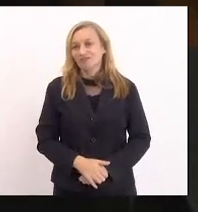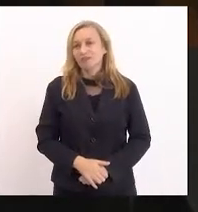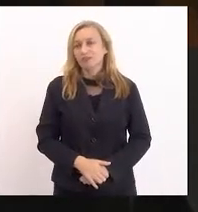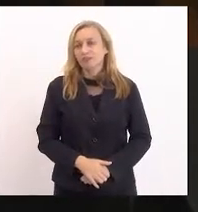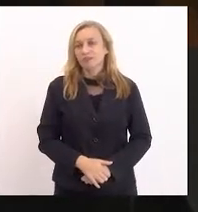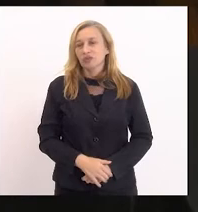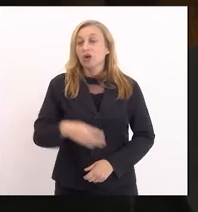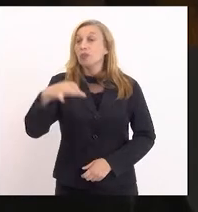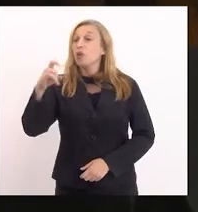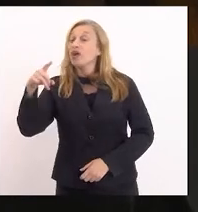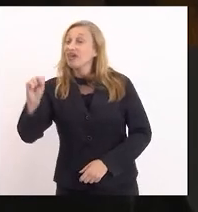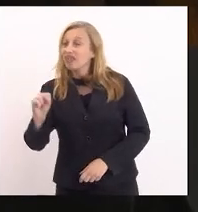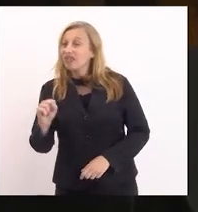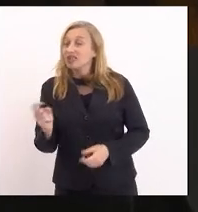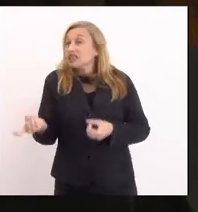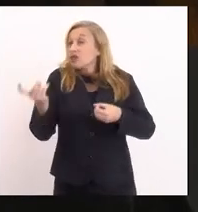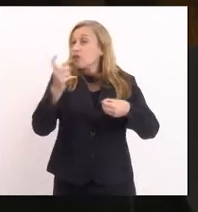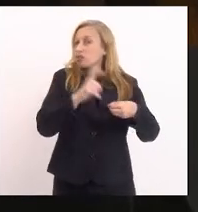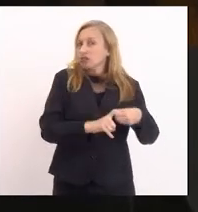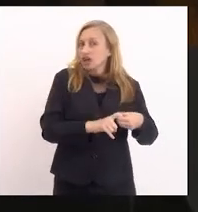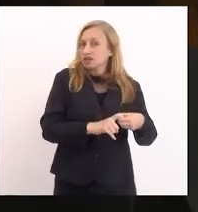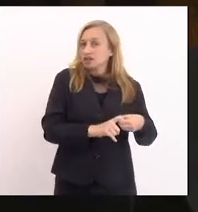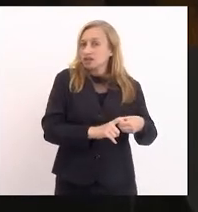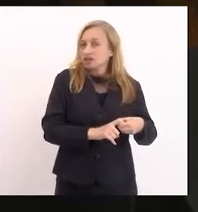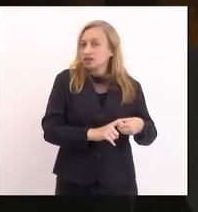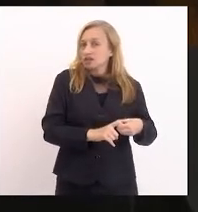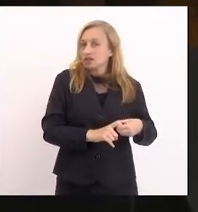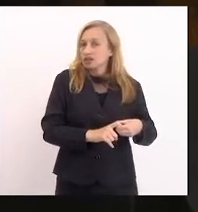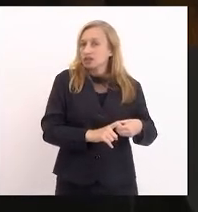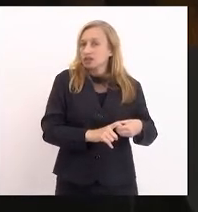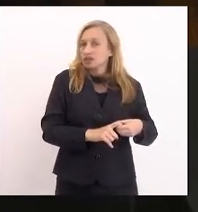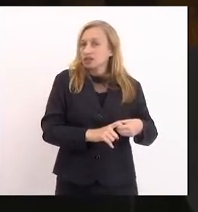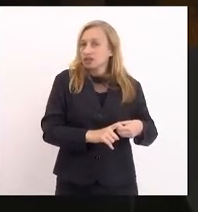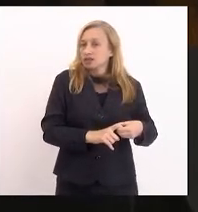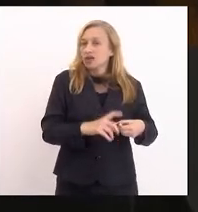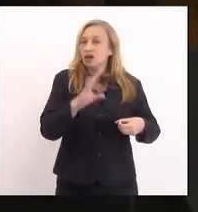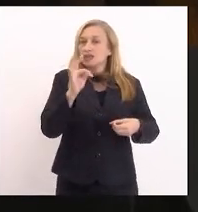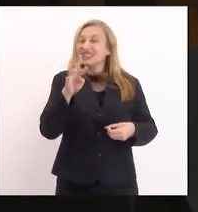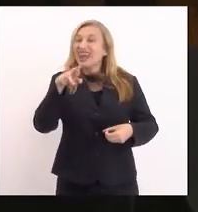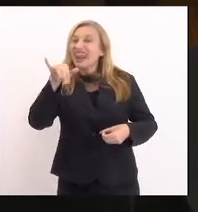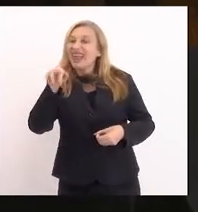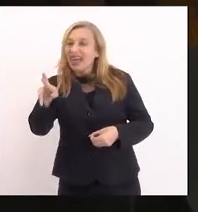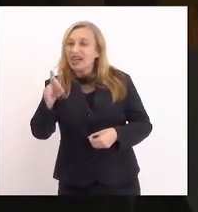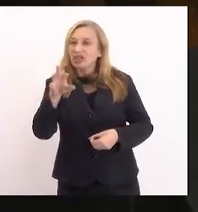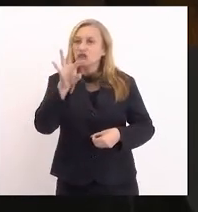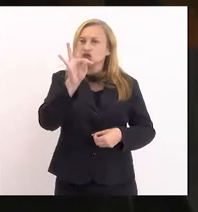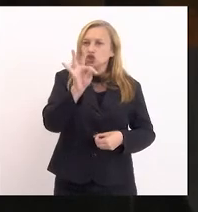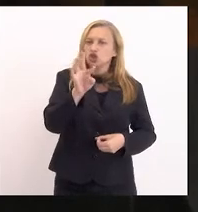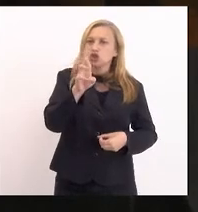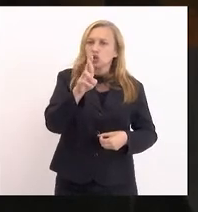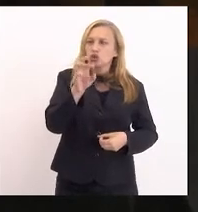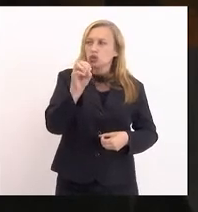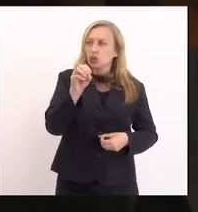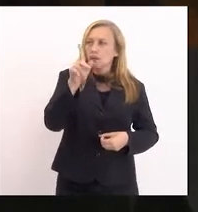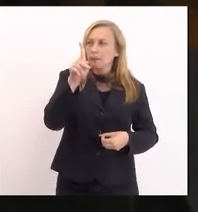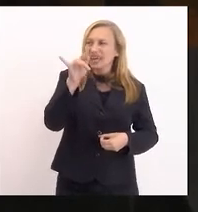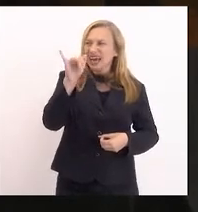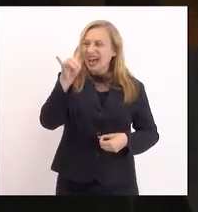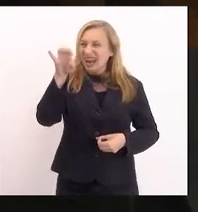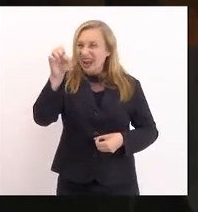O Moise tinha voltado ao trailer, ao Tropicália, Val,